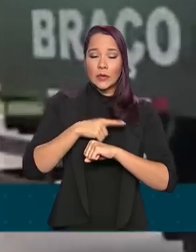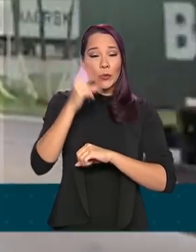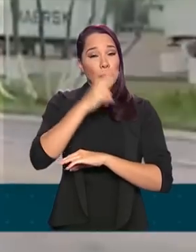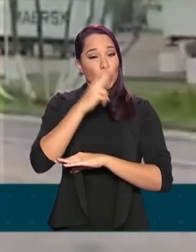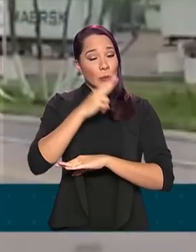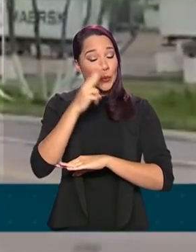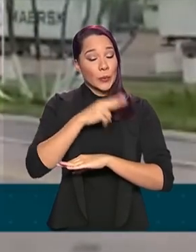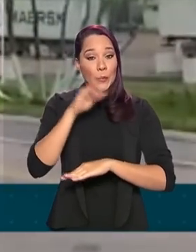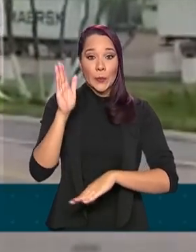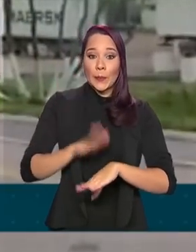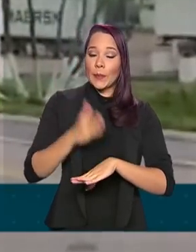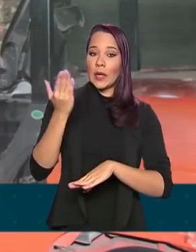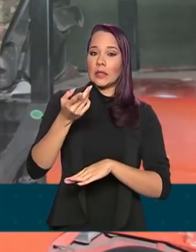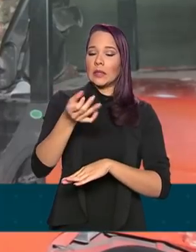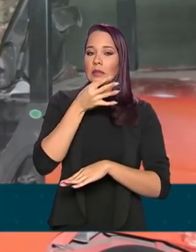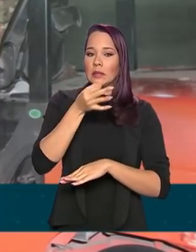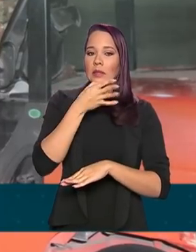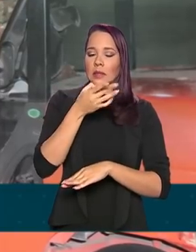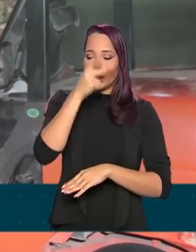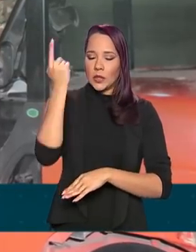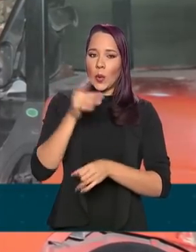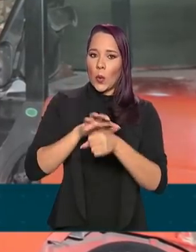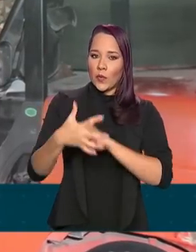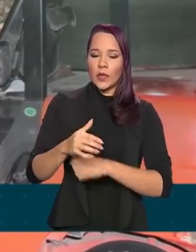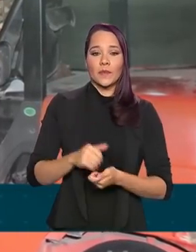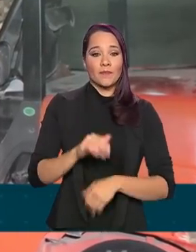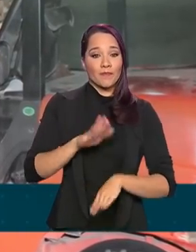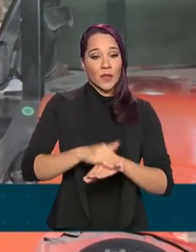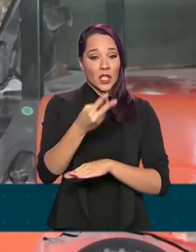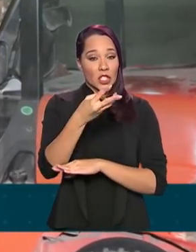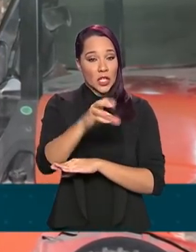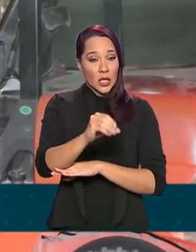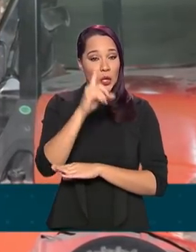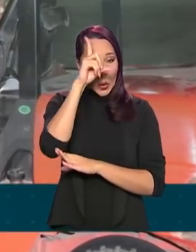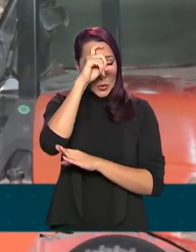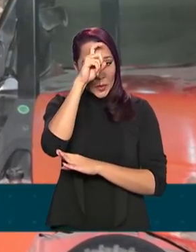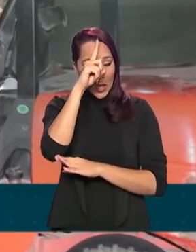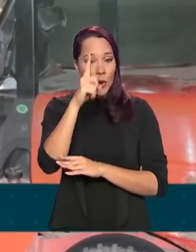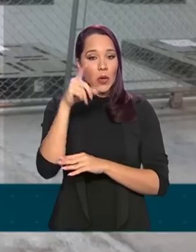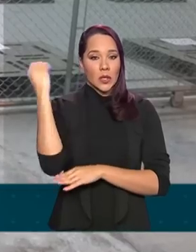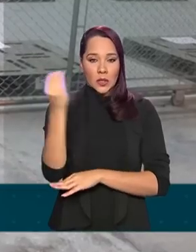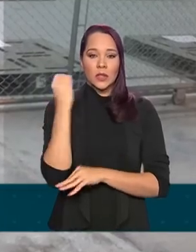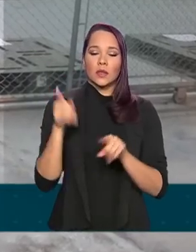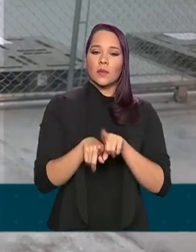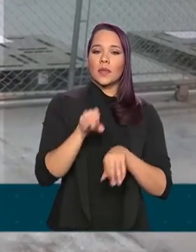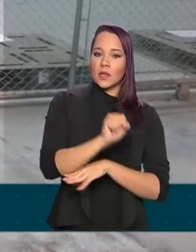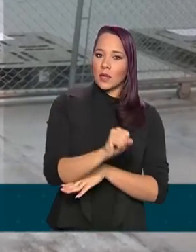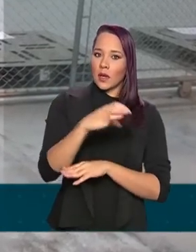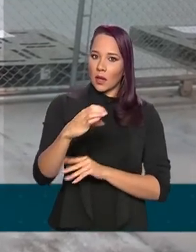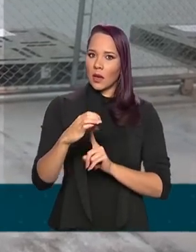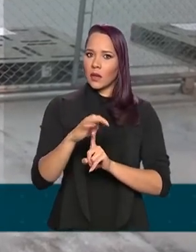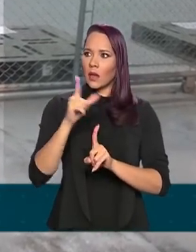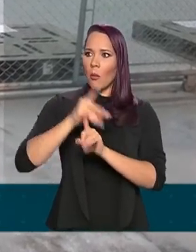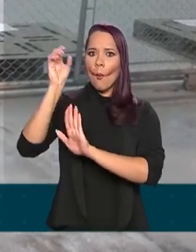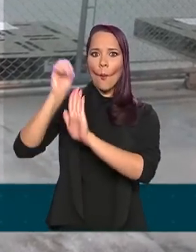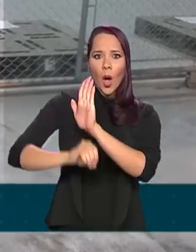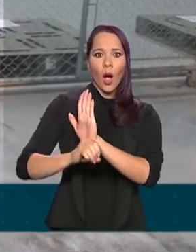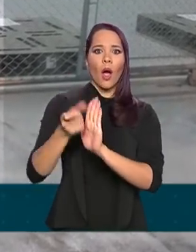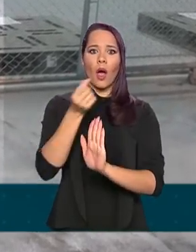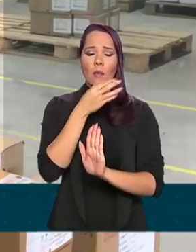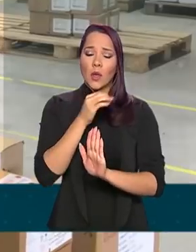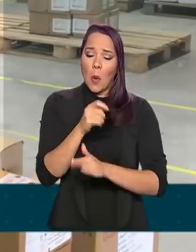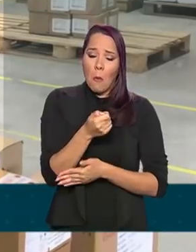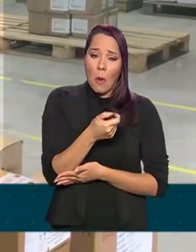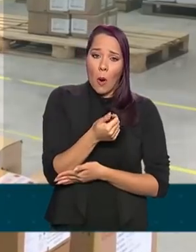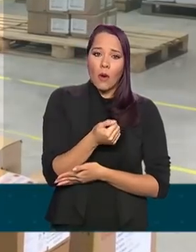em tratamento da Covid-19. Mais de 30 hospitais do Rio Grande do Sul e de Santa Catarina, que estavam com estoques zerados ou para poucos